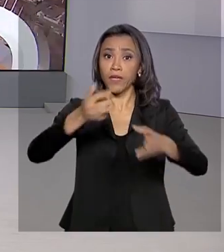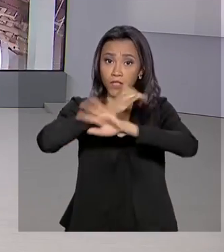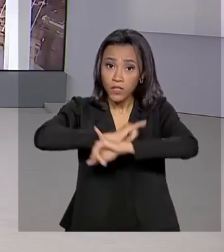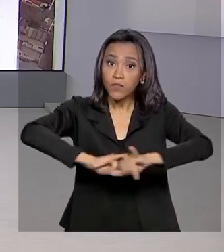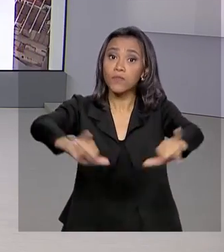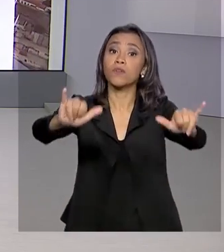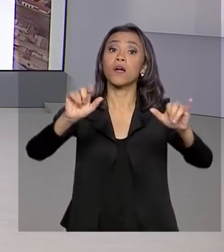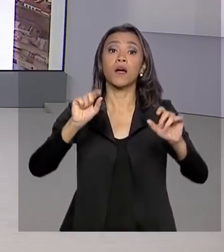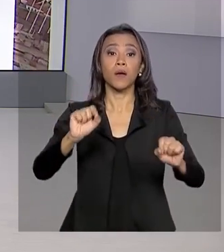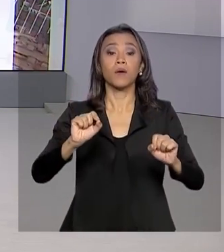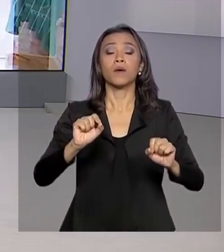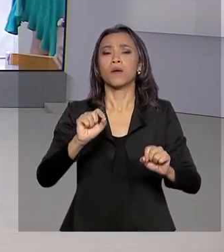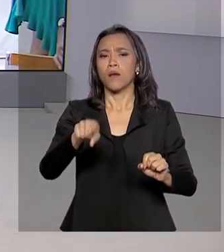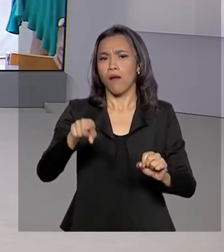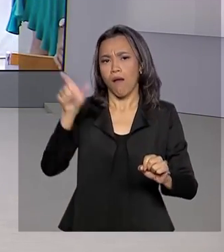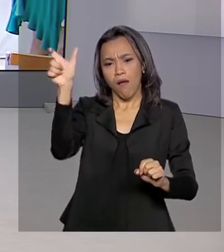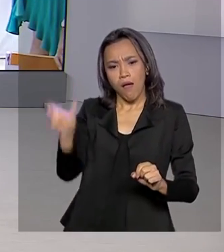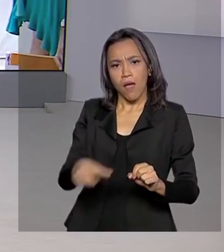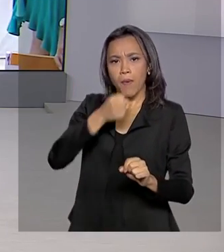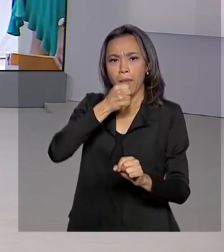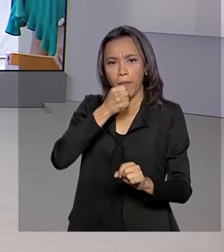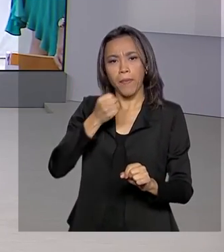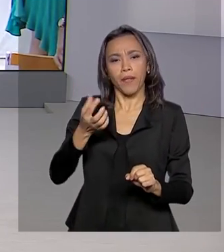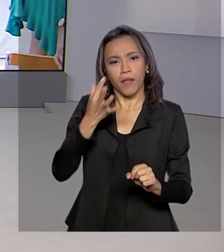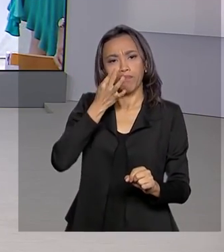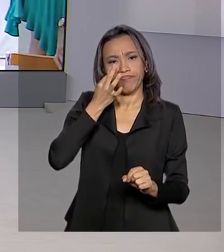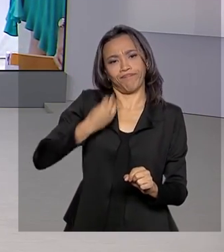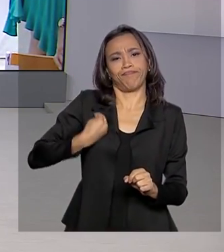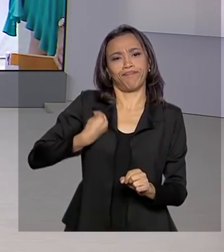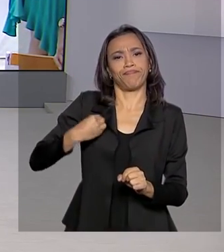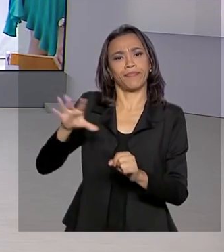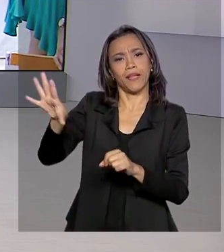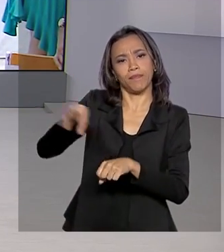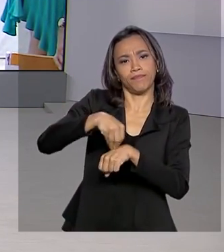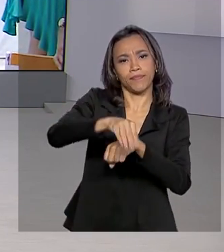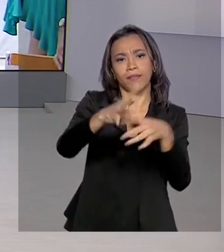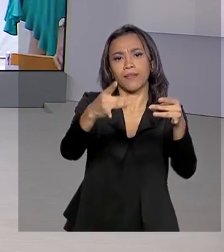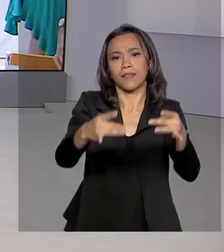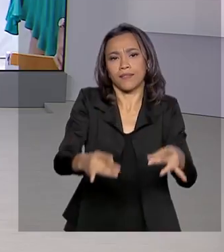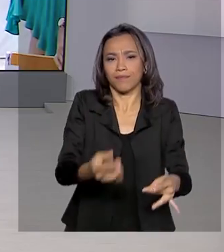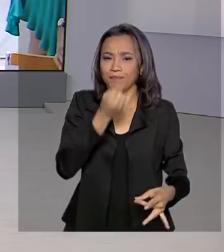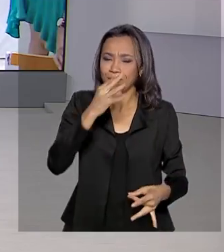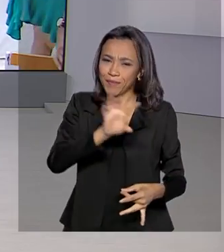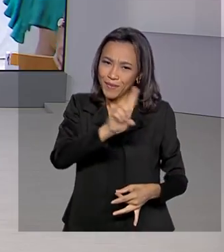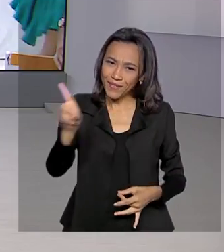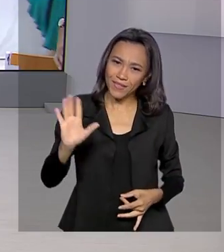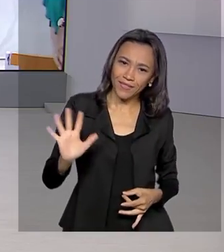Números. A repórter Luciana Collares de Holanda está lá. Ela traz os detalhes para a gente ao vivo. Oi, Lu, bom dia.